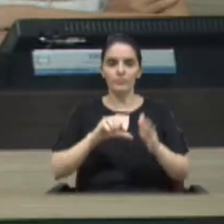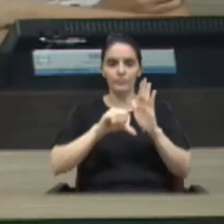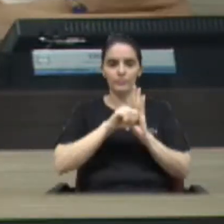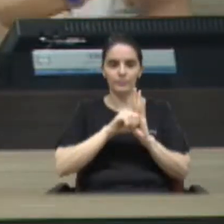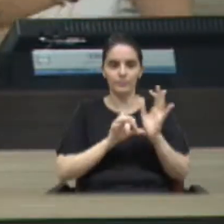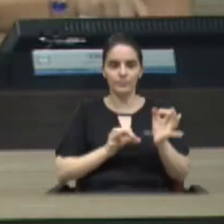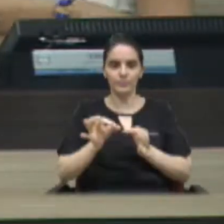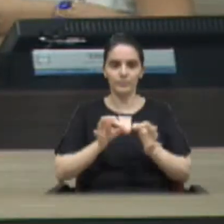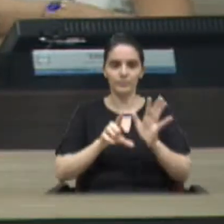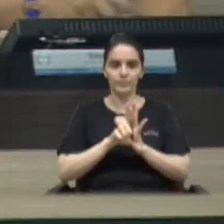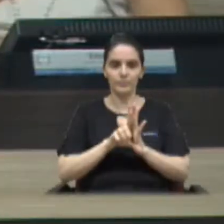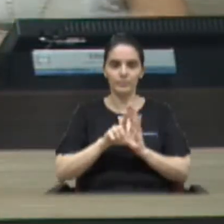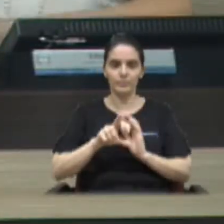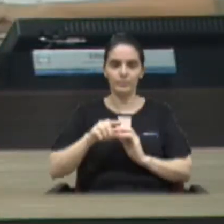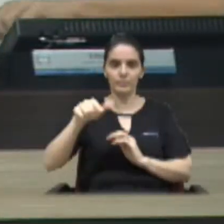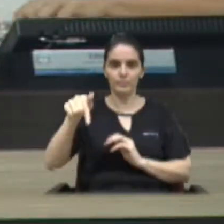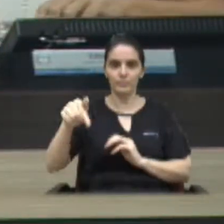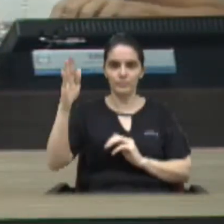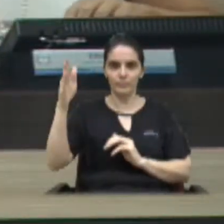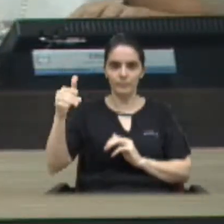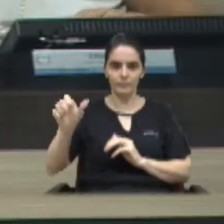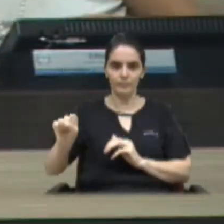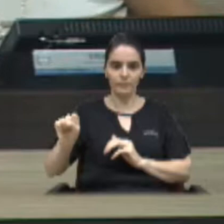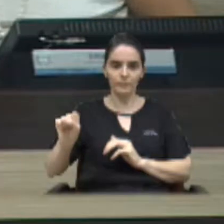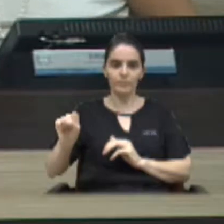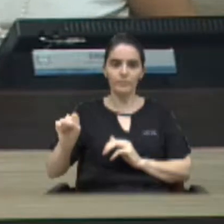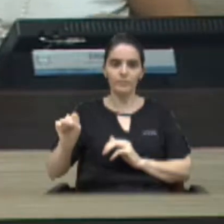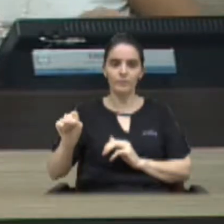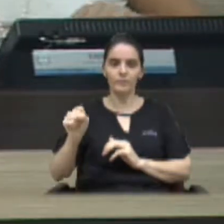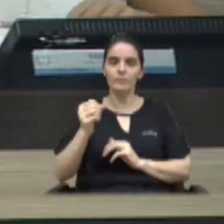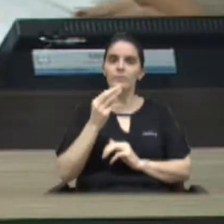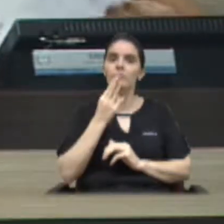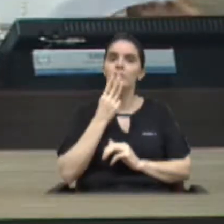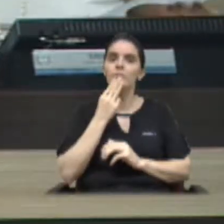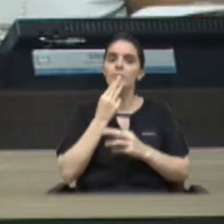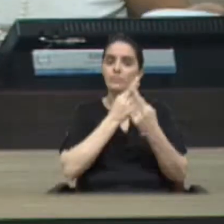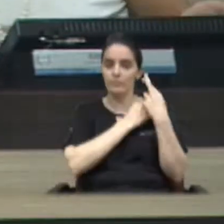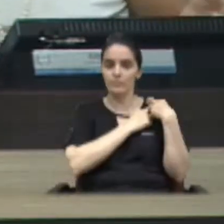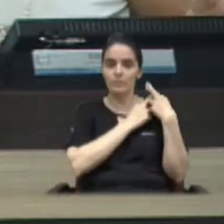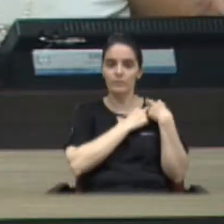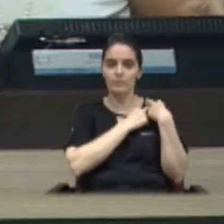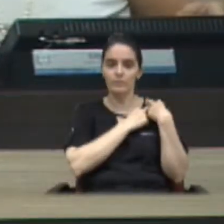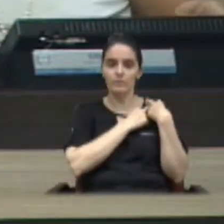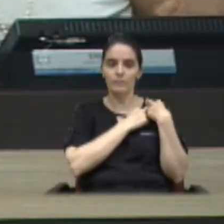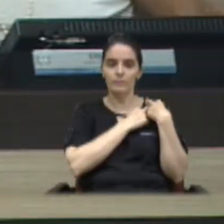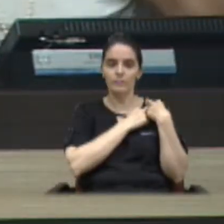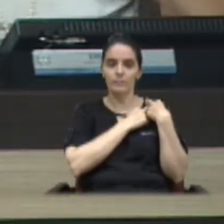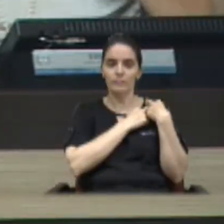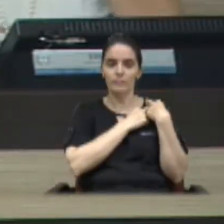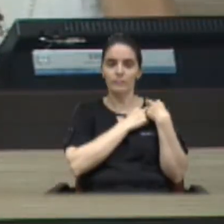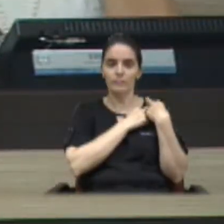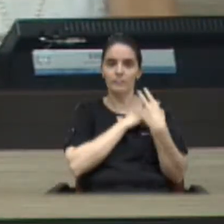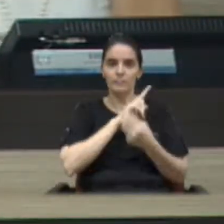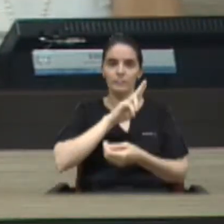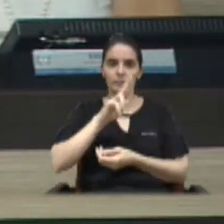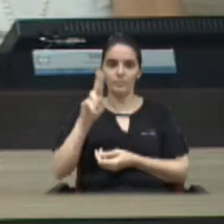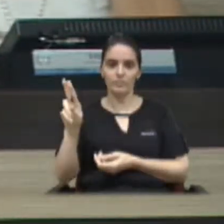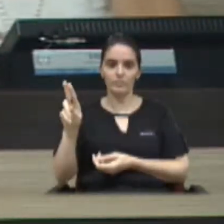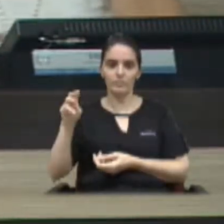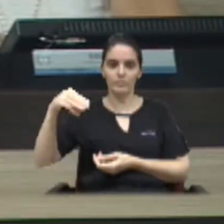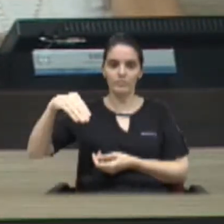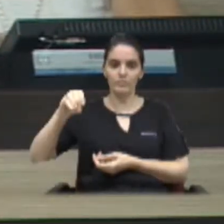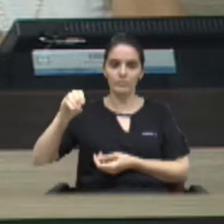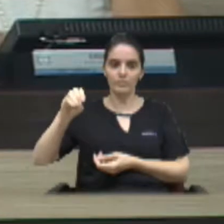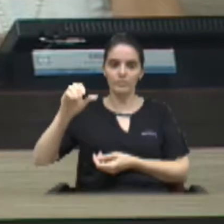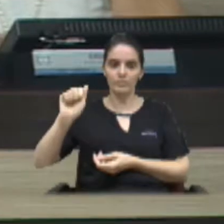pauta, projeto de lei 7 barra 2018, de autoria do novo vereador Wagner de Souza Rodrigues Costa, o Wagner de Santa